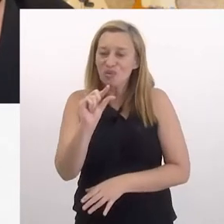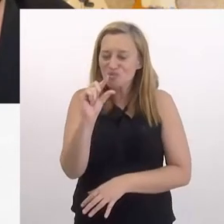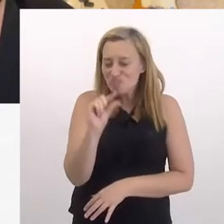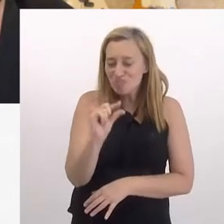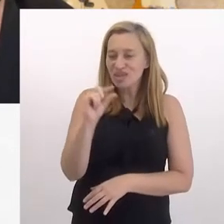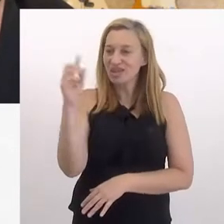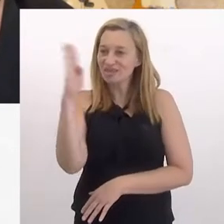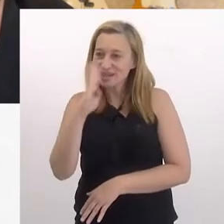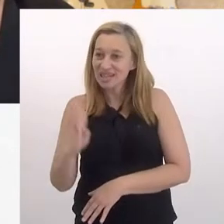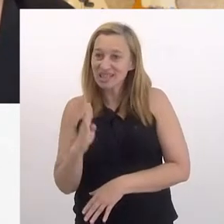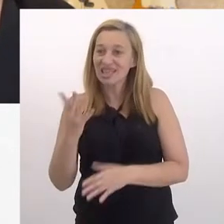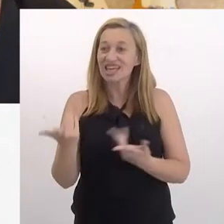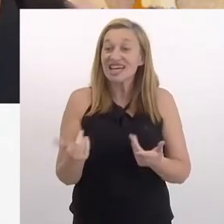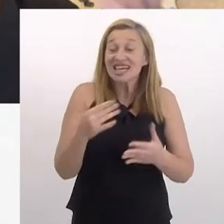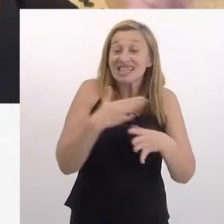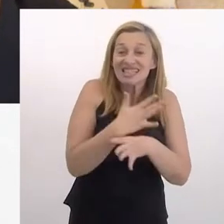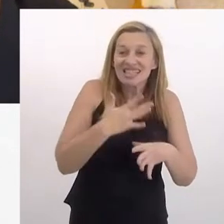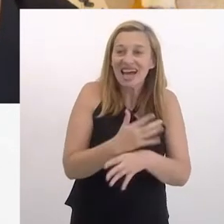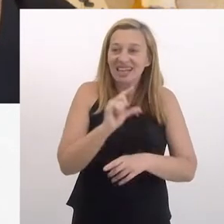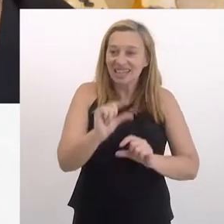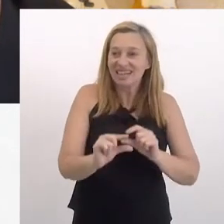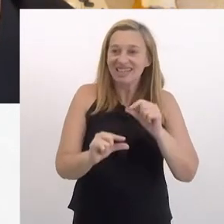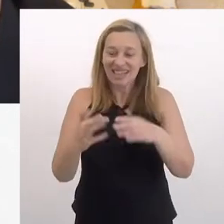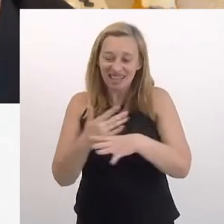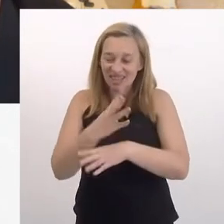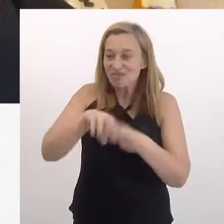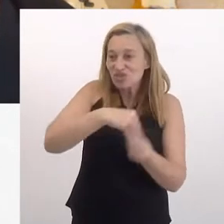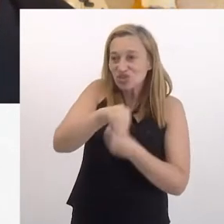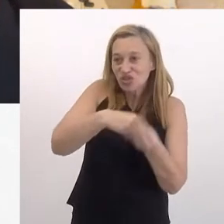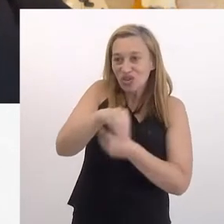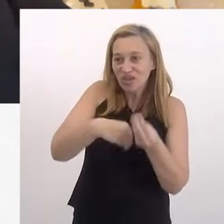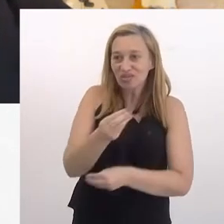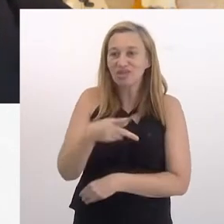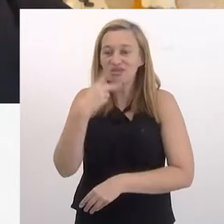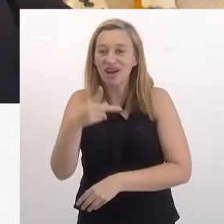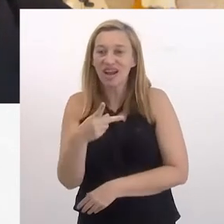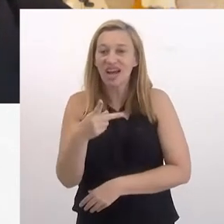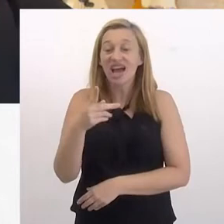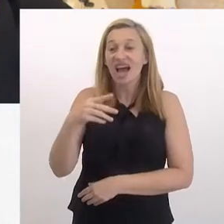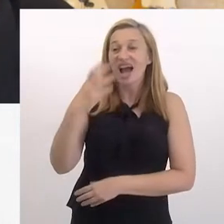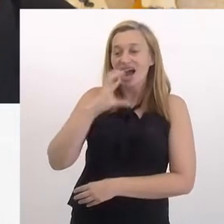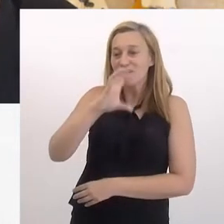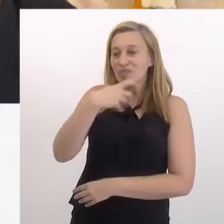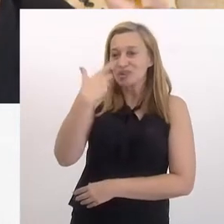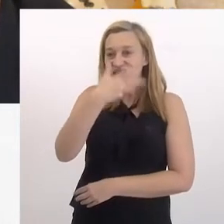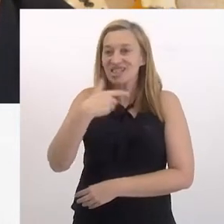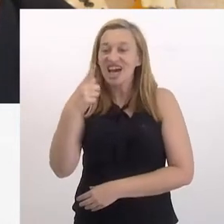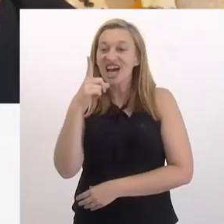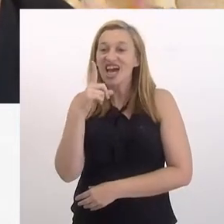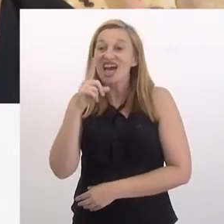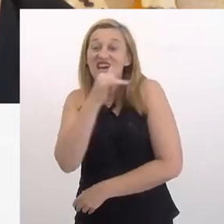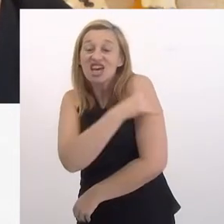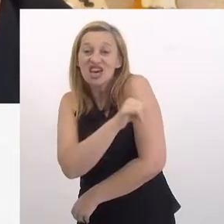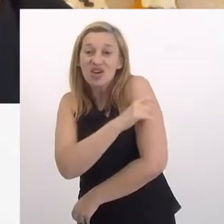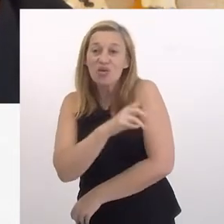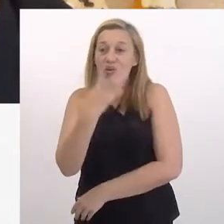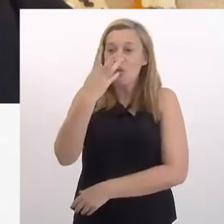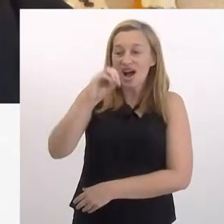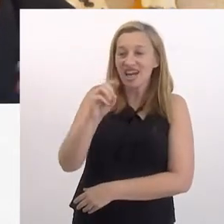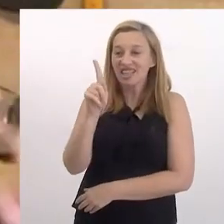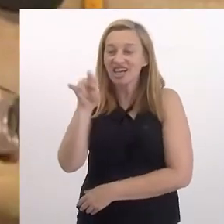mini-Brasil em termos de cidades e cidades misturadas, como diz a música Rio 40 Graus, mas que é um Brasil de Brasil